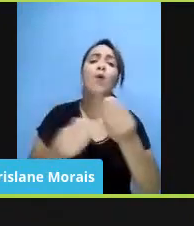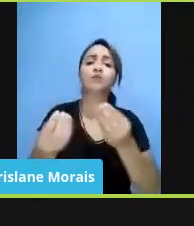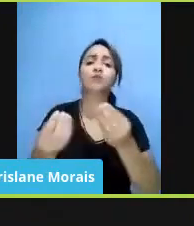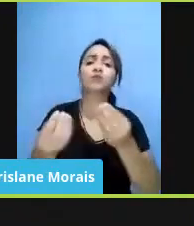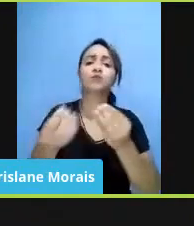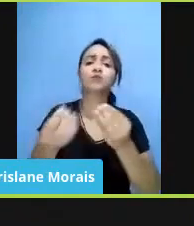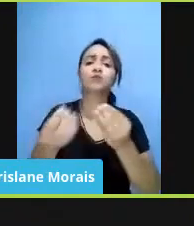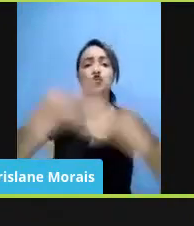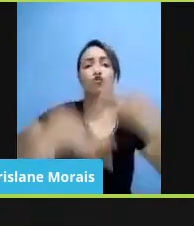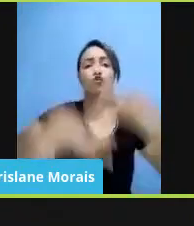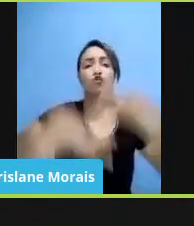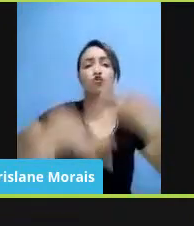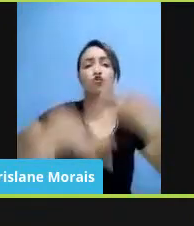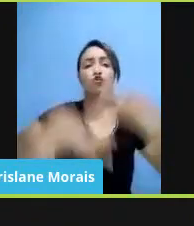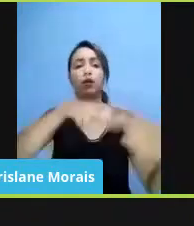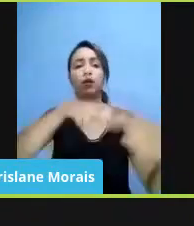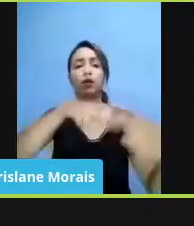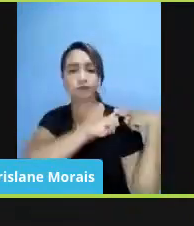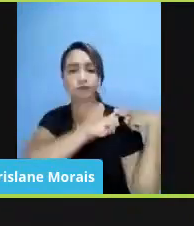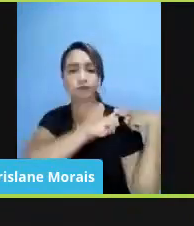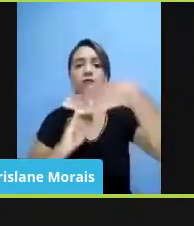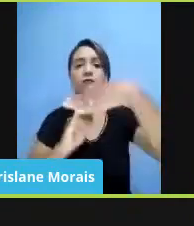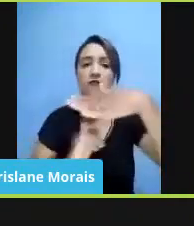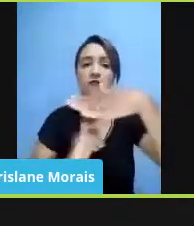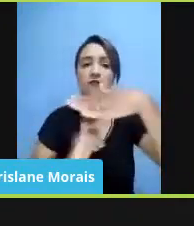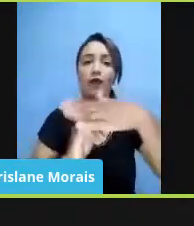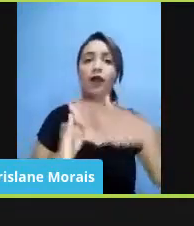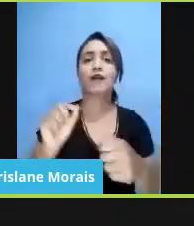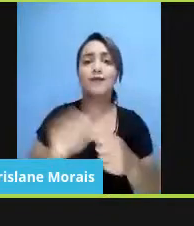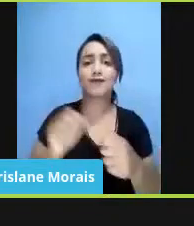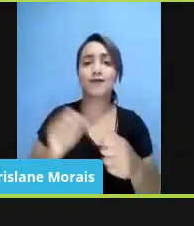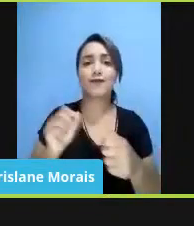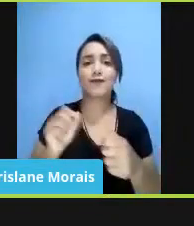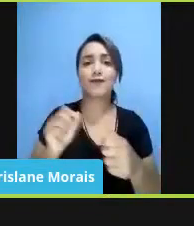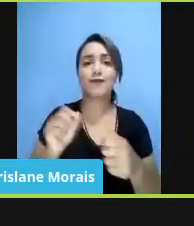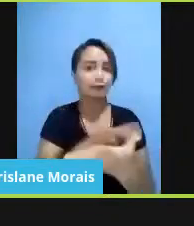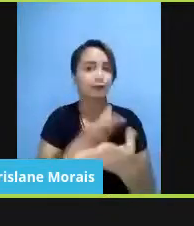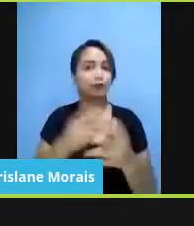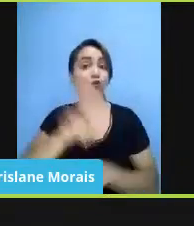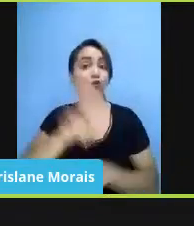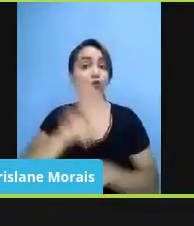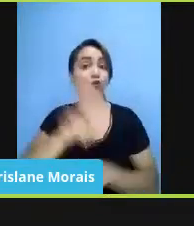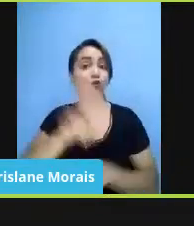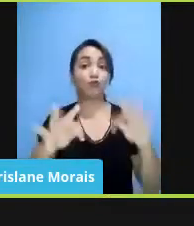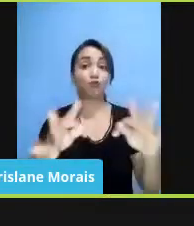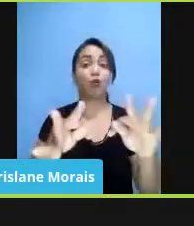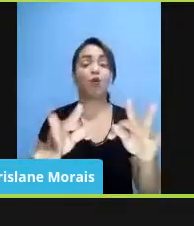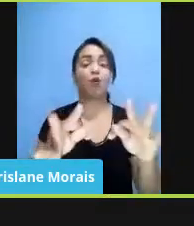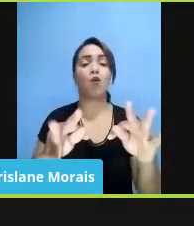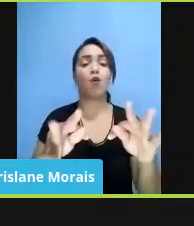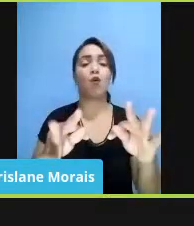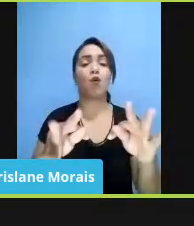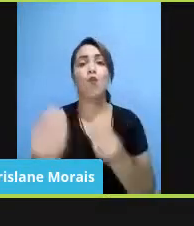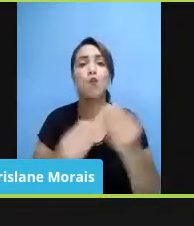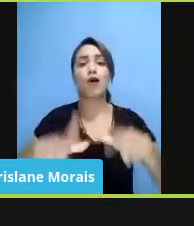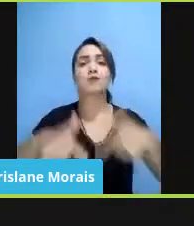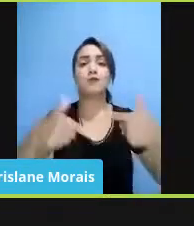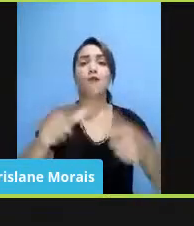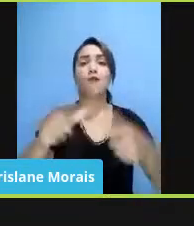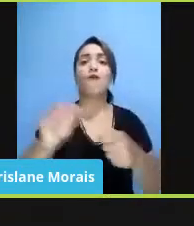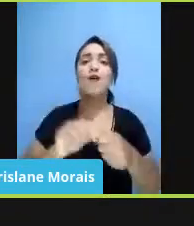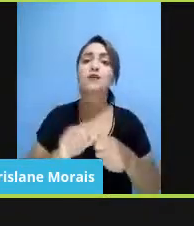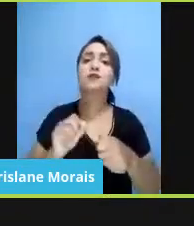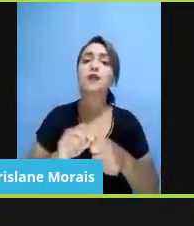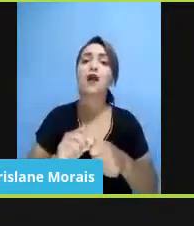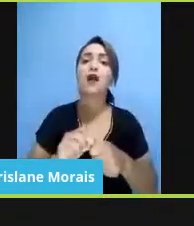responsabilizar as instituições que cometem essas fraudes, mas que tipo de ações a gente pode fazer, até que ponto isso